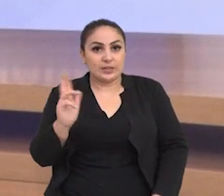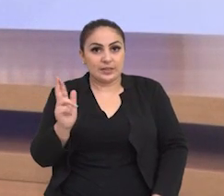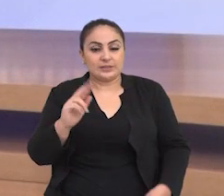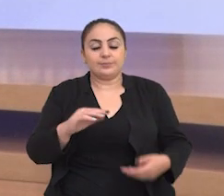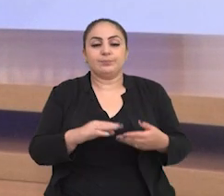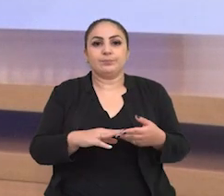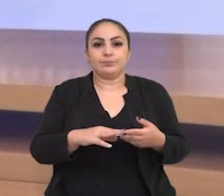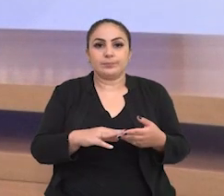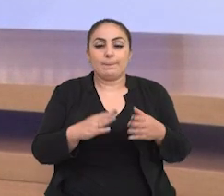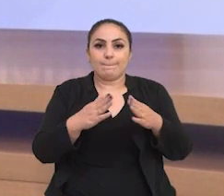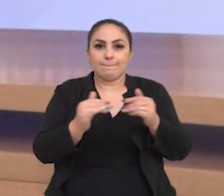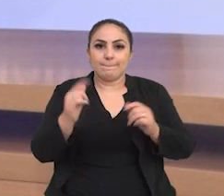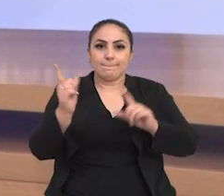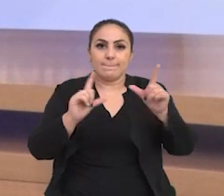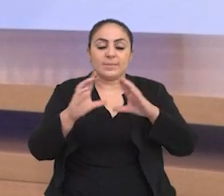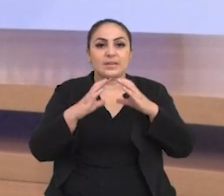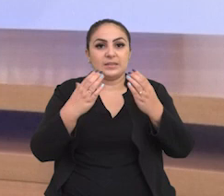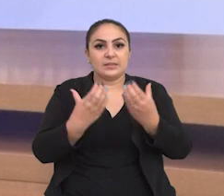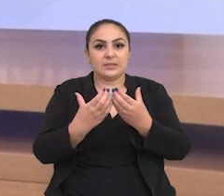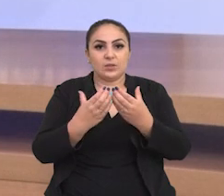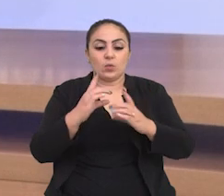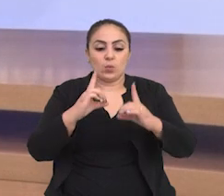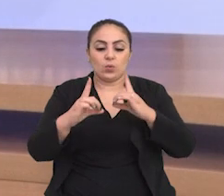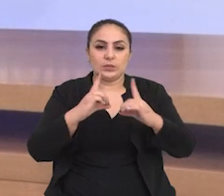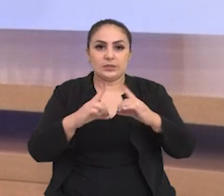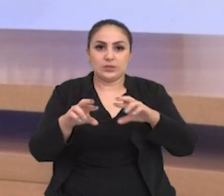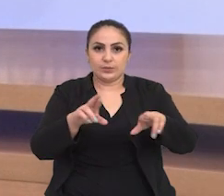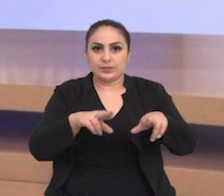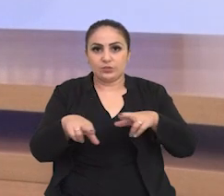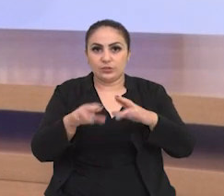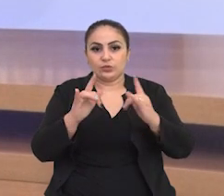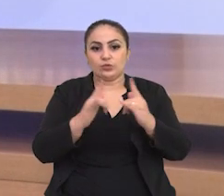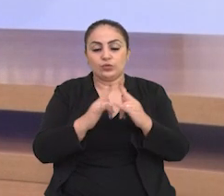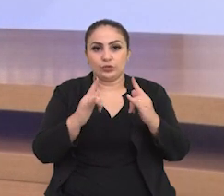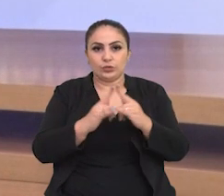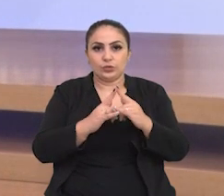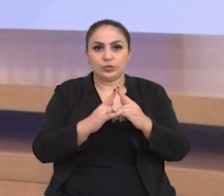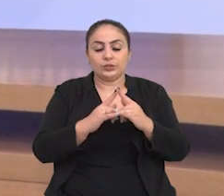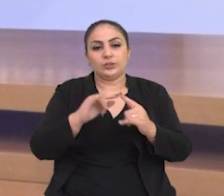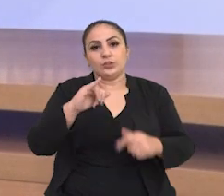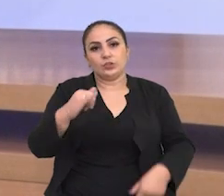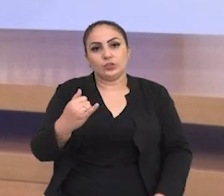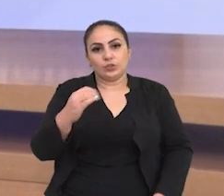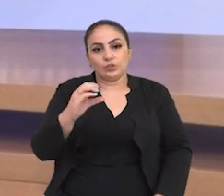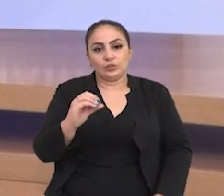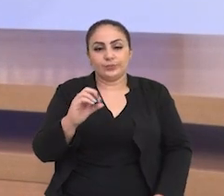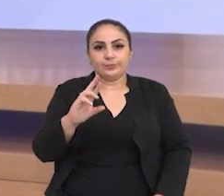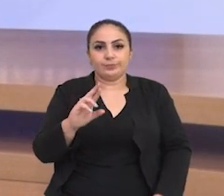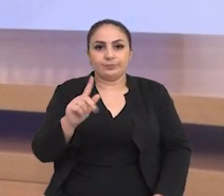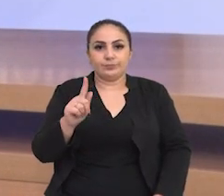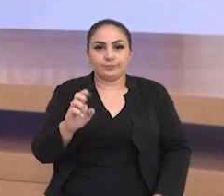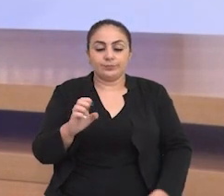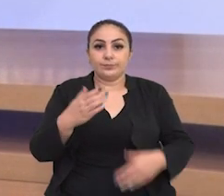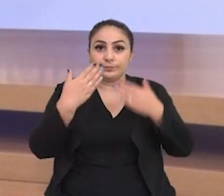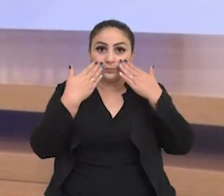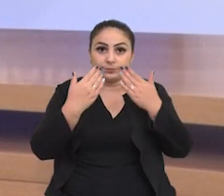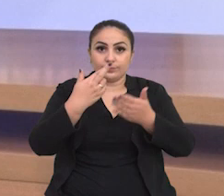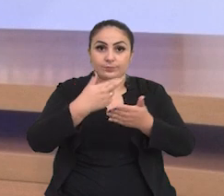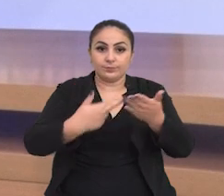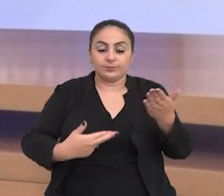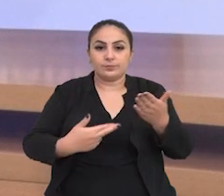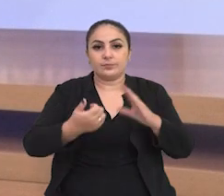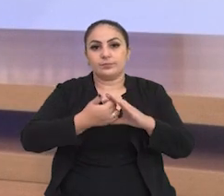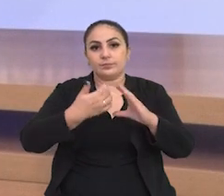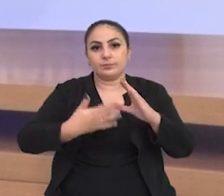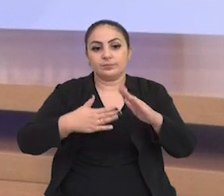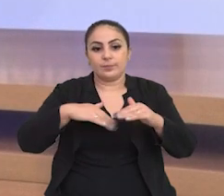de reais. A pedido da TV Câmara, o coordenador regional do Instituto, Jorge Bilhar, apresenta o relatório